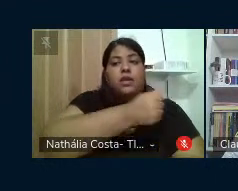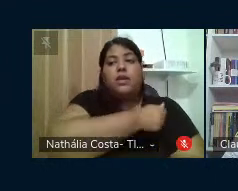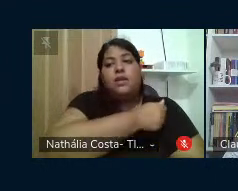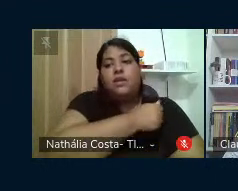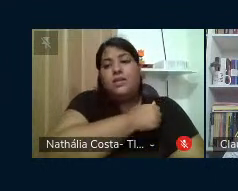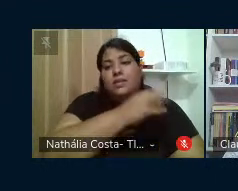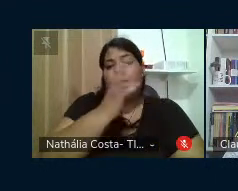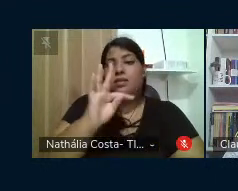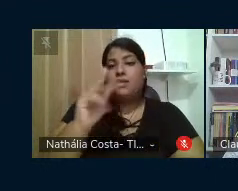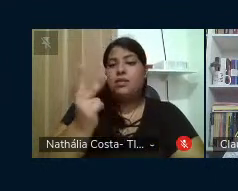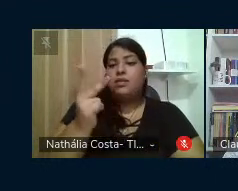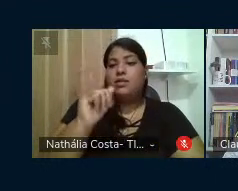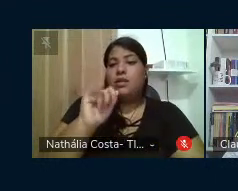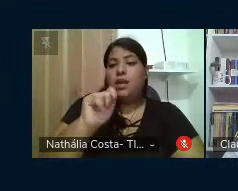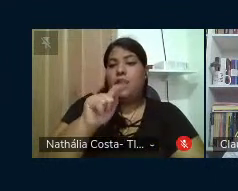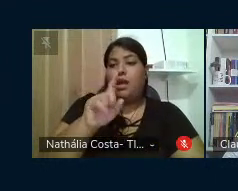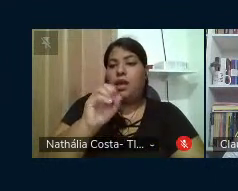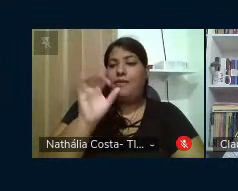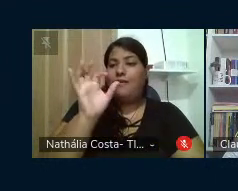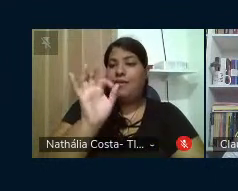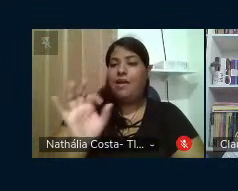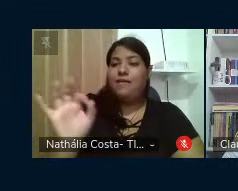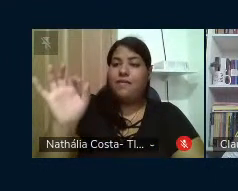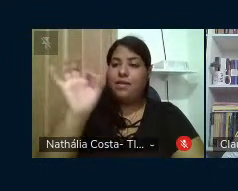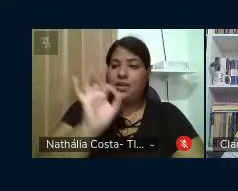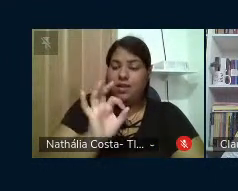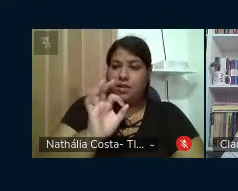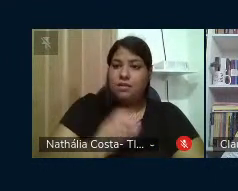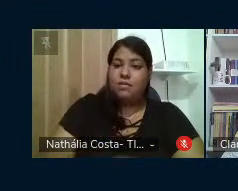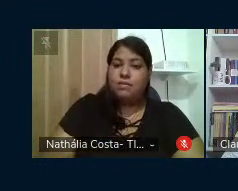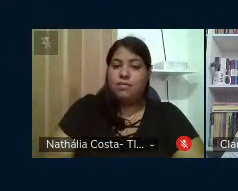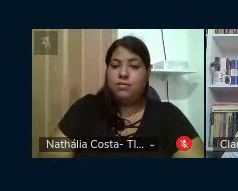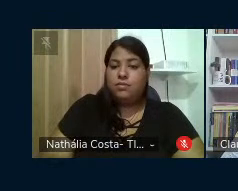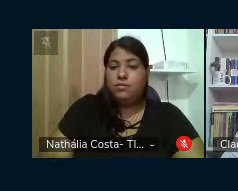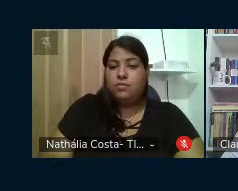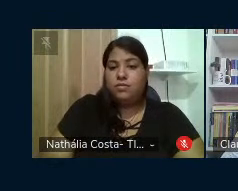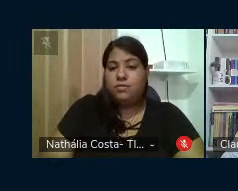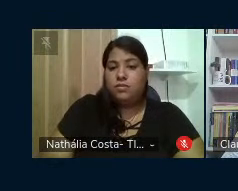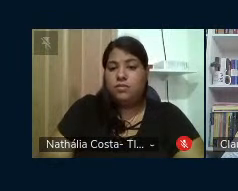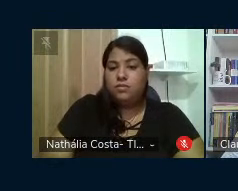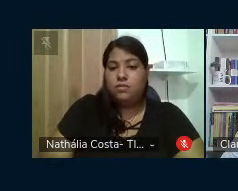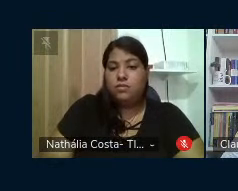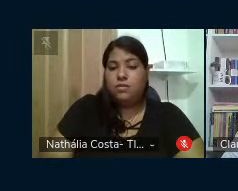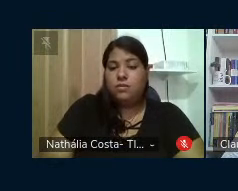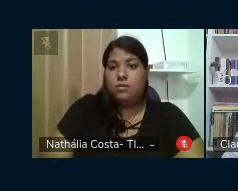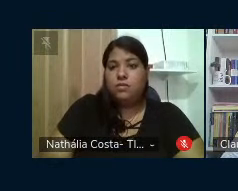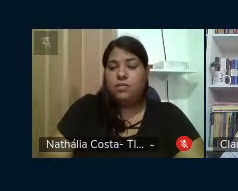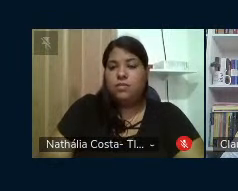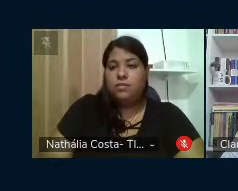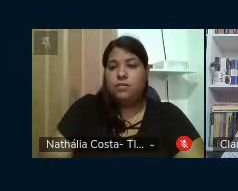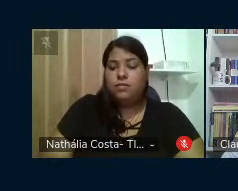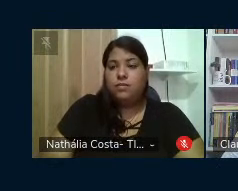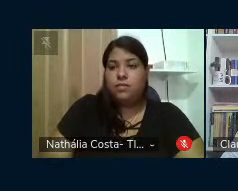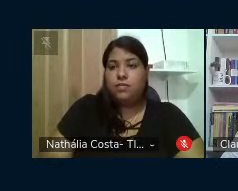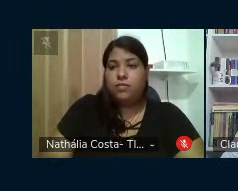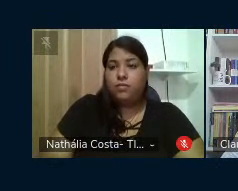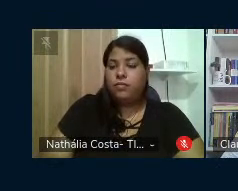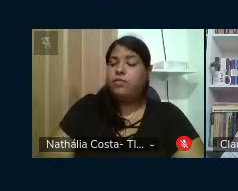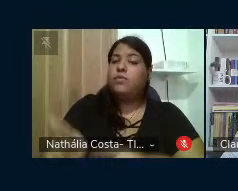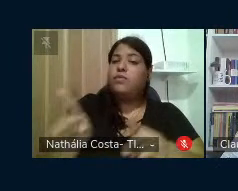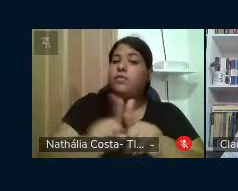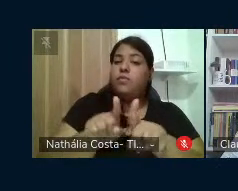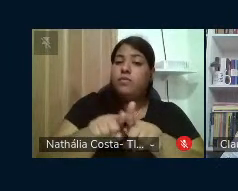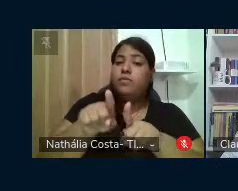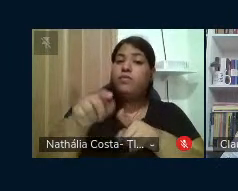da Fafiria eu acho que ele ficou abaixo o nosso estudante Thiago Aquino que também faz